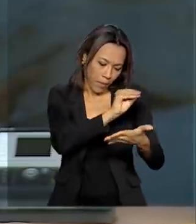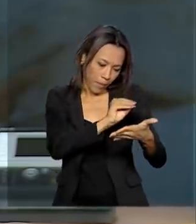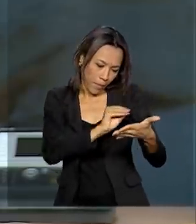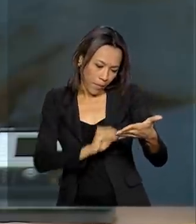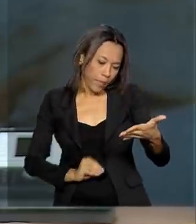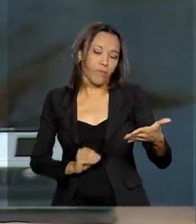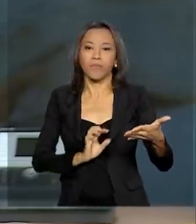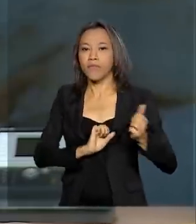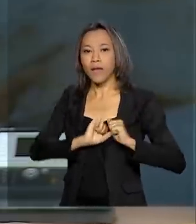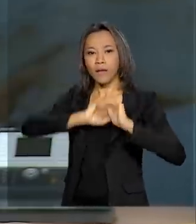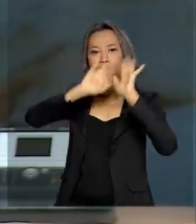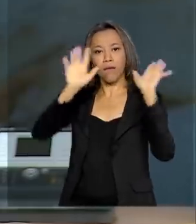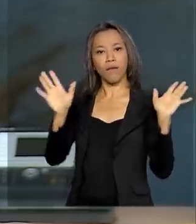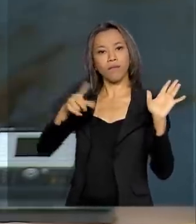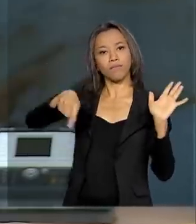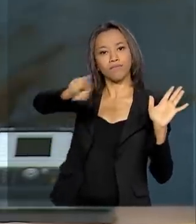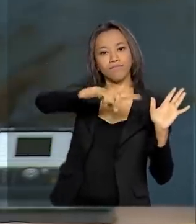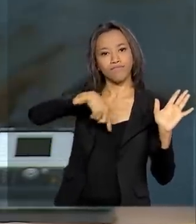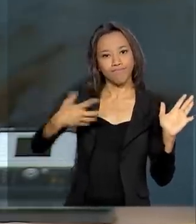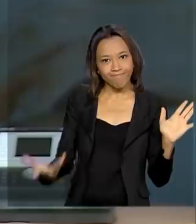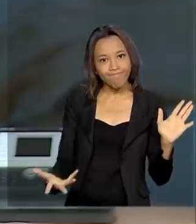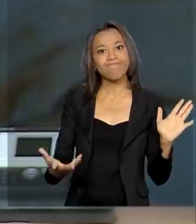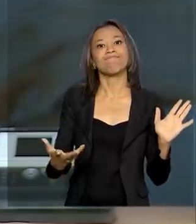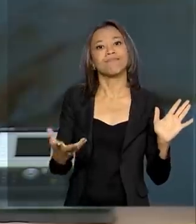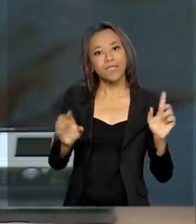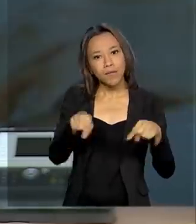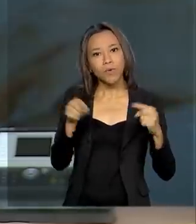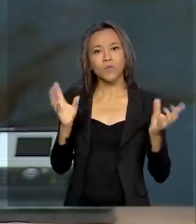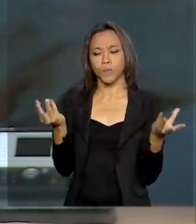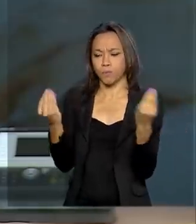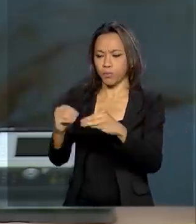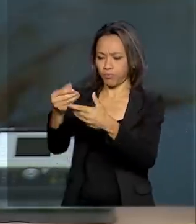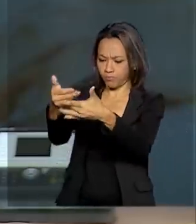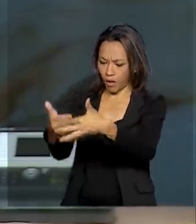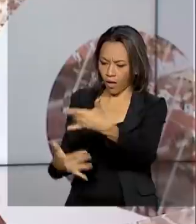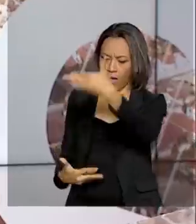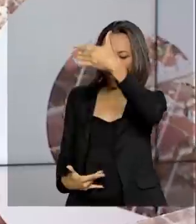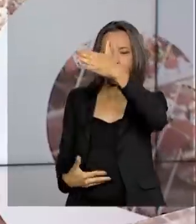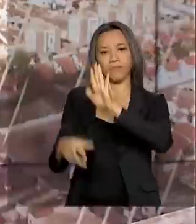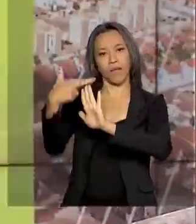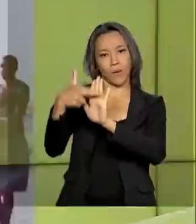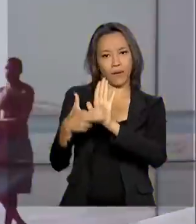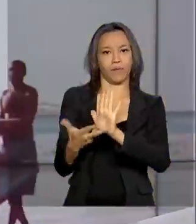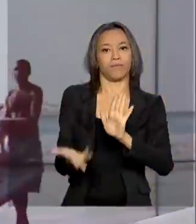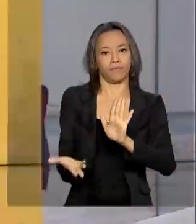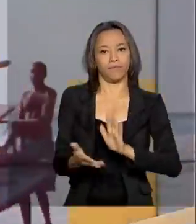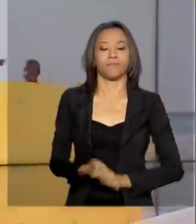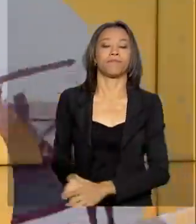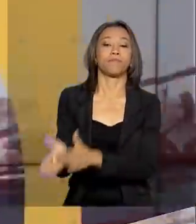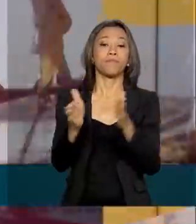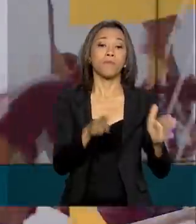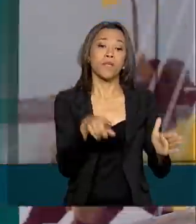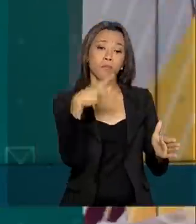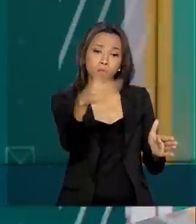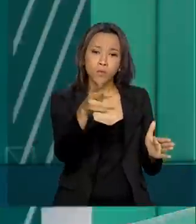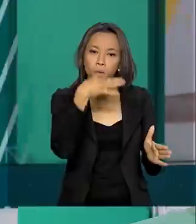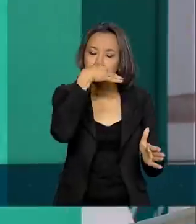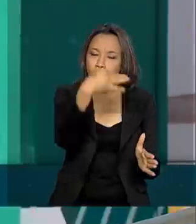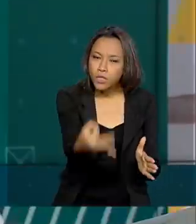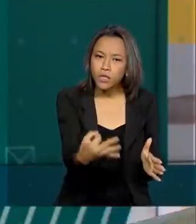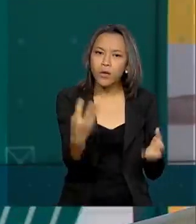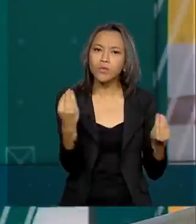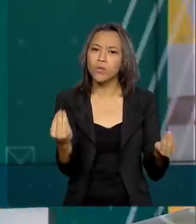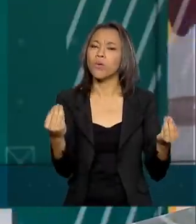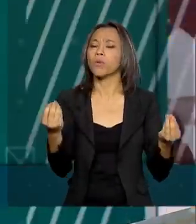transparente. E aí, depois, a gente chega num desenho final da regulação. Para deixar a sua opinião sobre